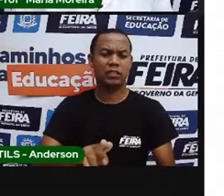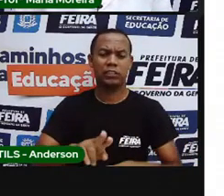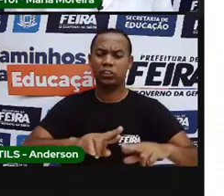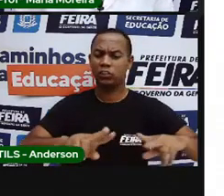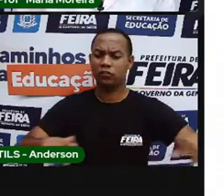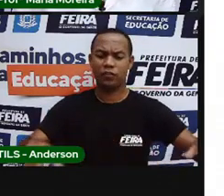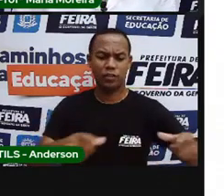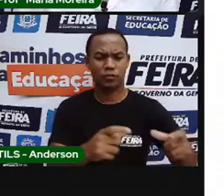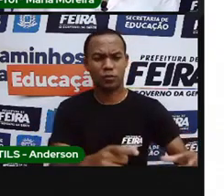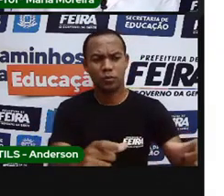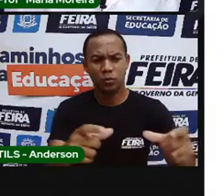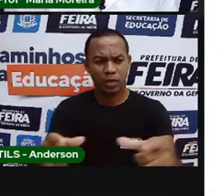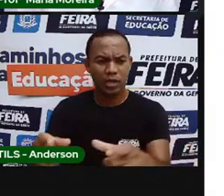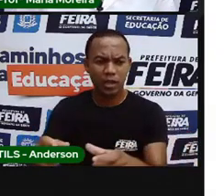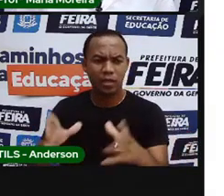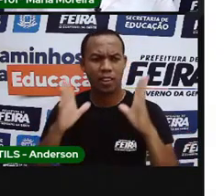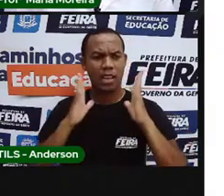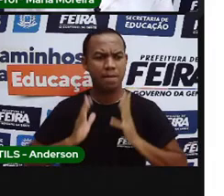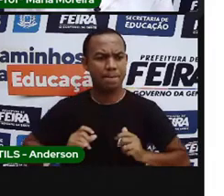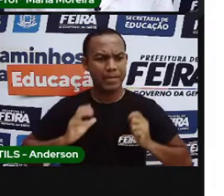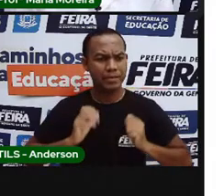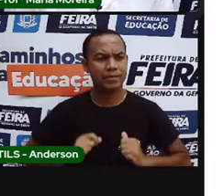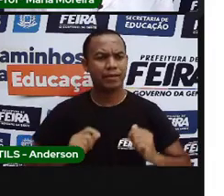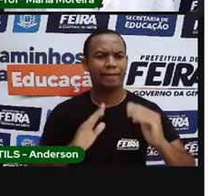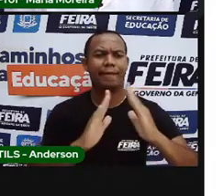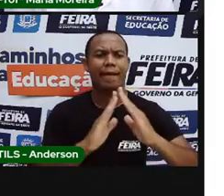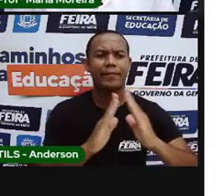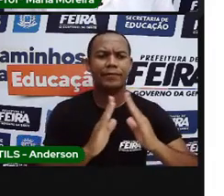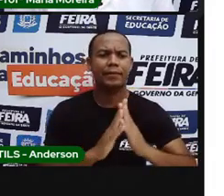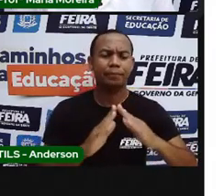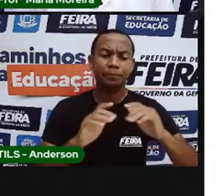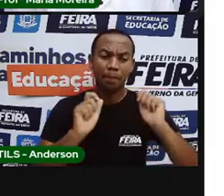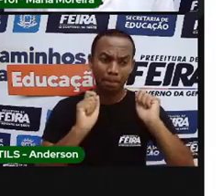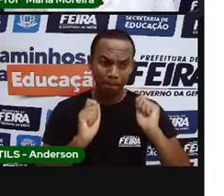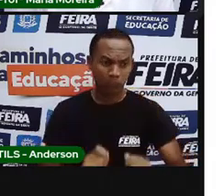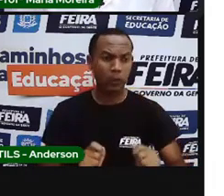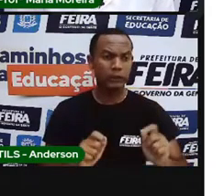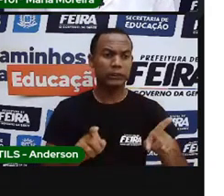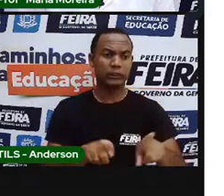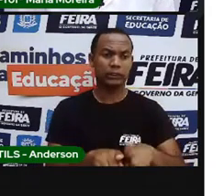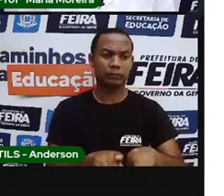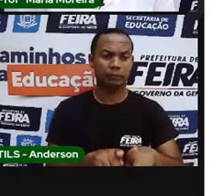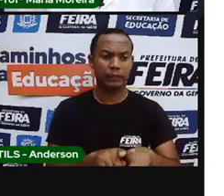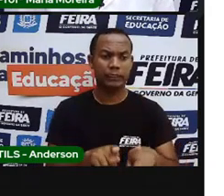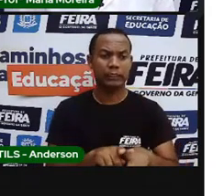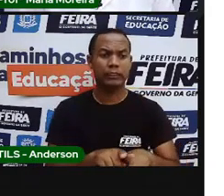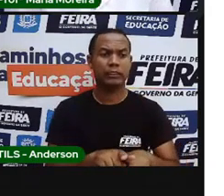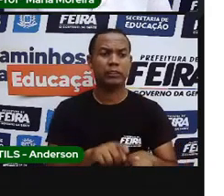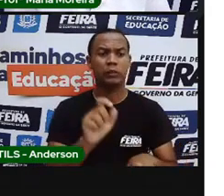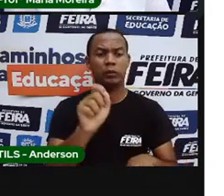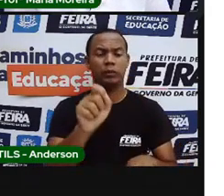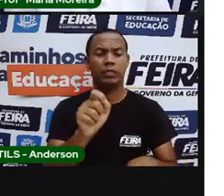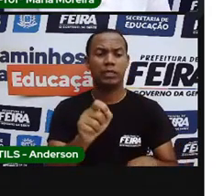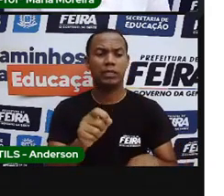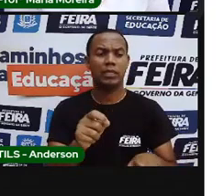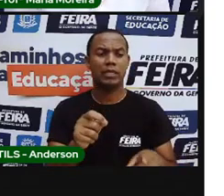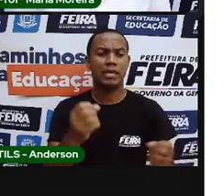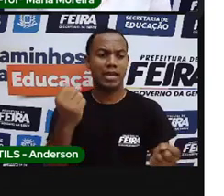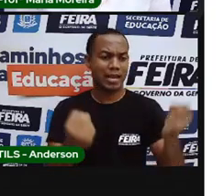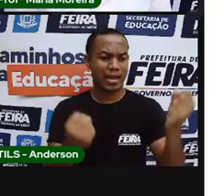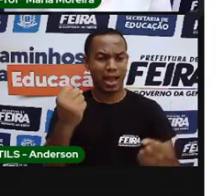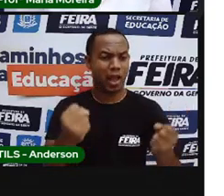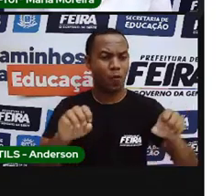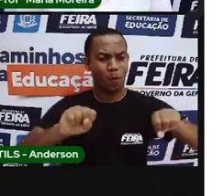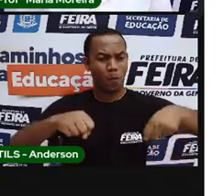eu posso reutilizar essa água de diversas maneiras. Bom, e posso também economizar na hora de lavar o carro, a moto, a